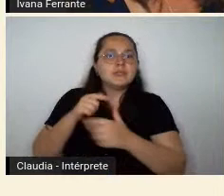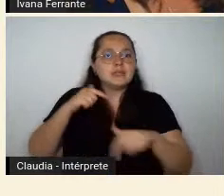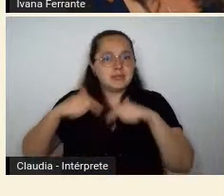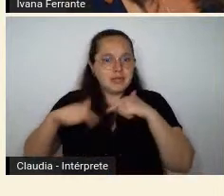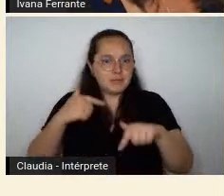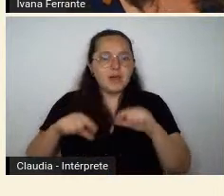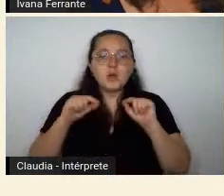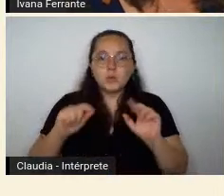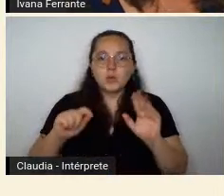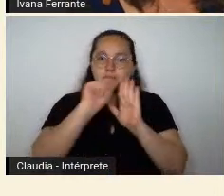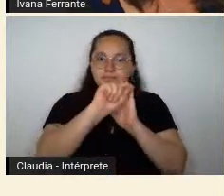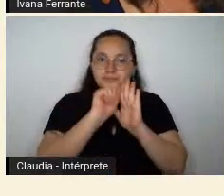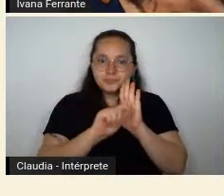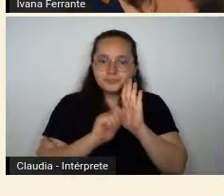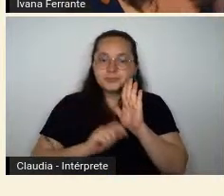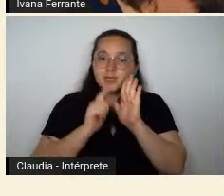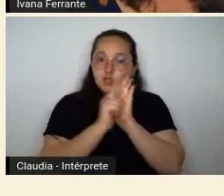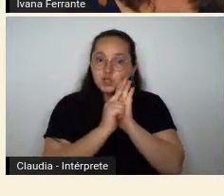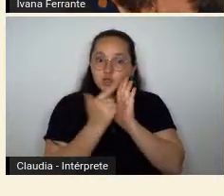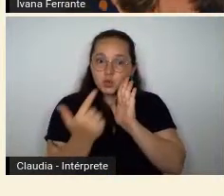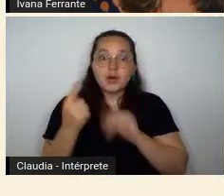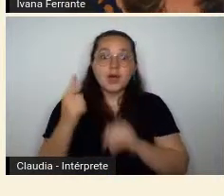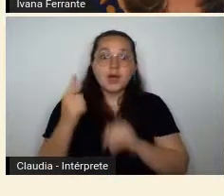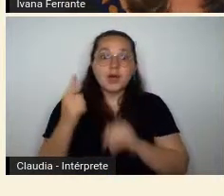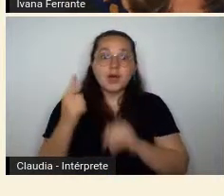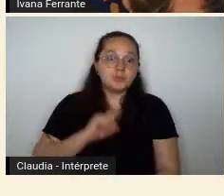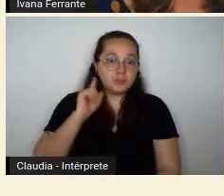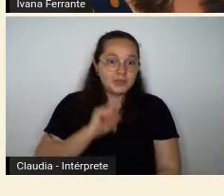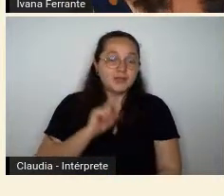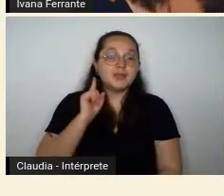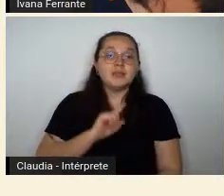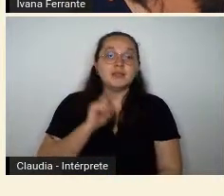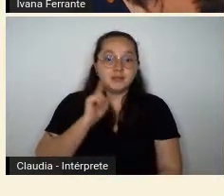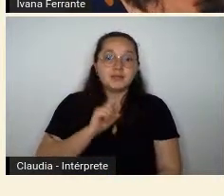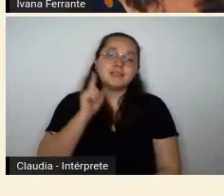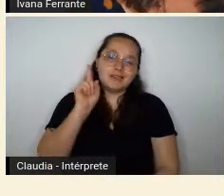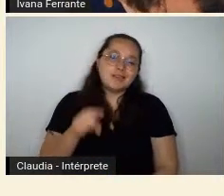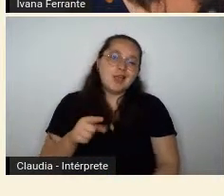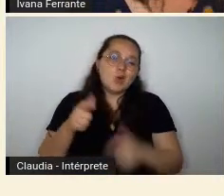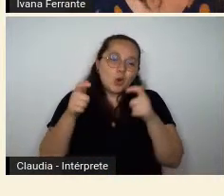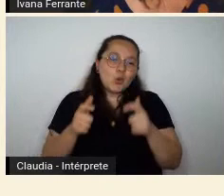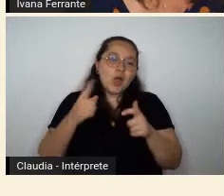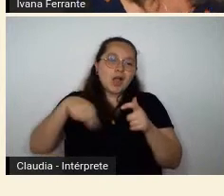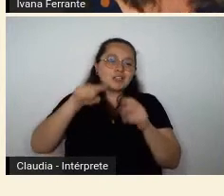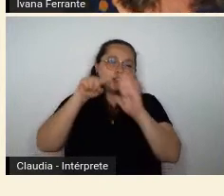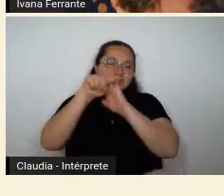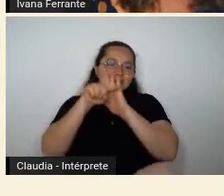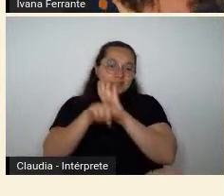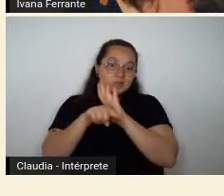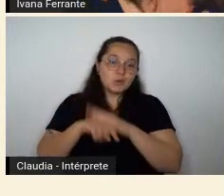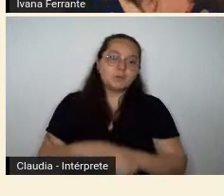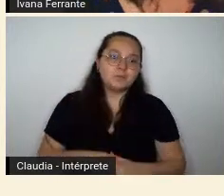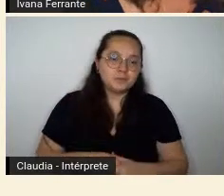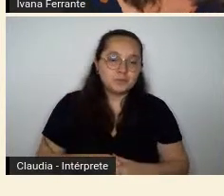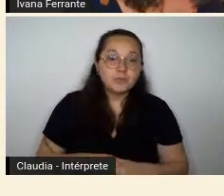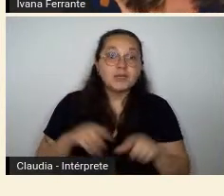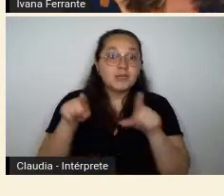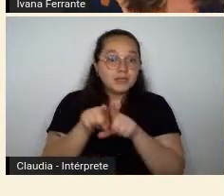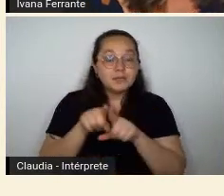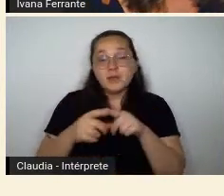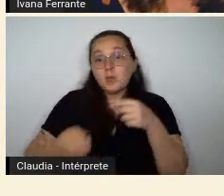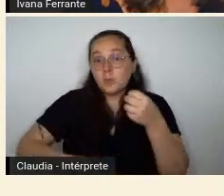de Minas, foram uma das nossas fontes prioritárias de pesquisa, como poeta, crítico literário e